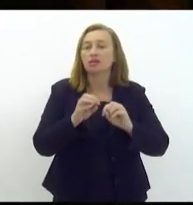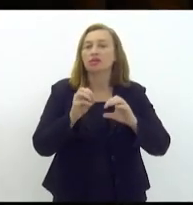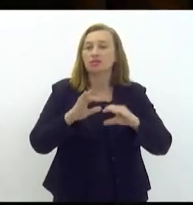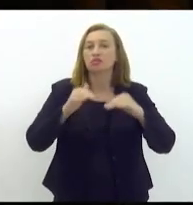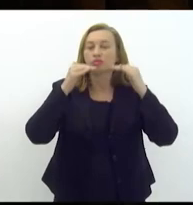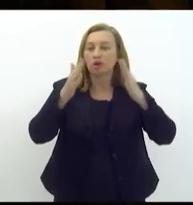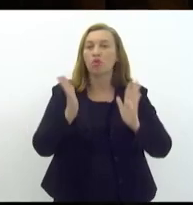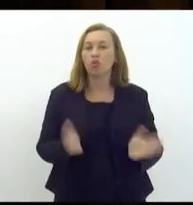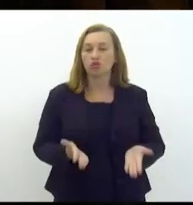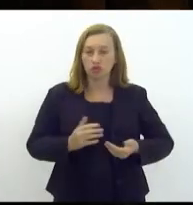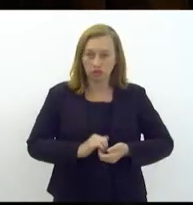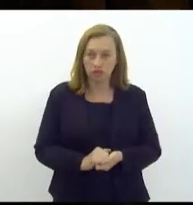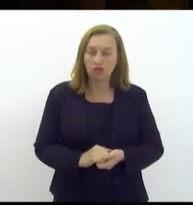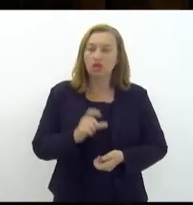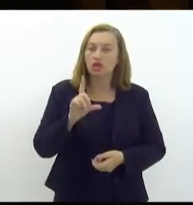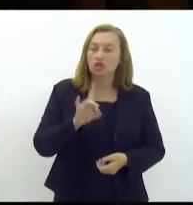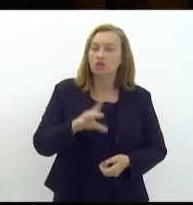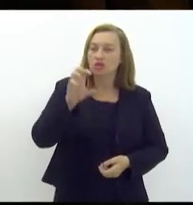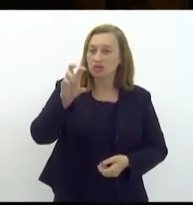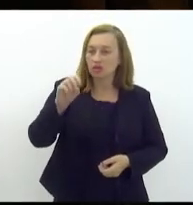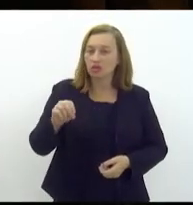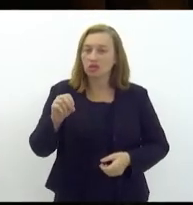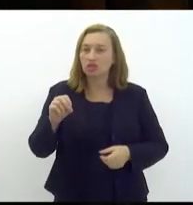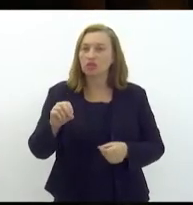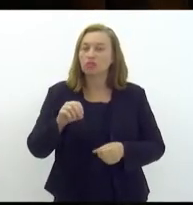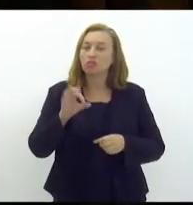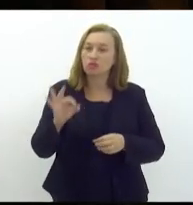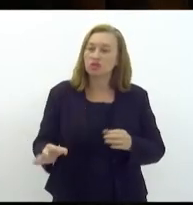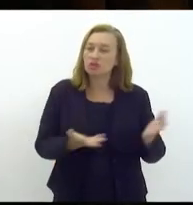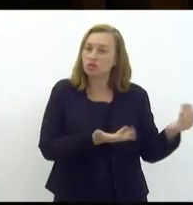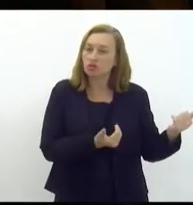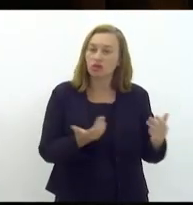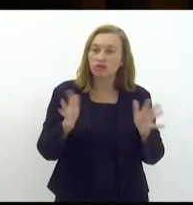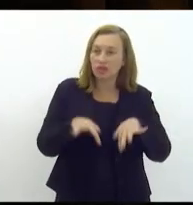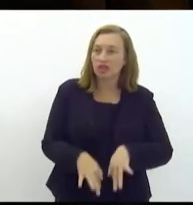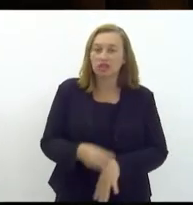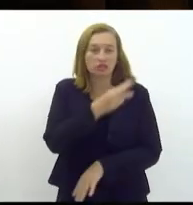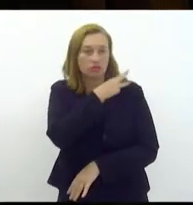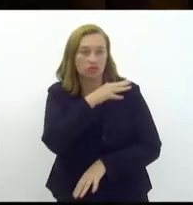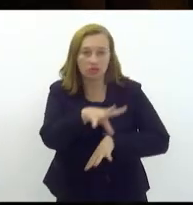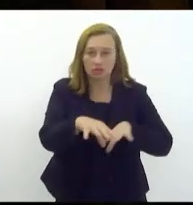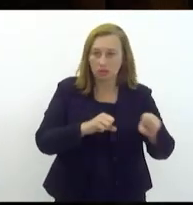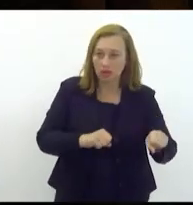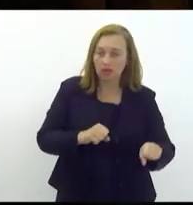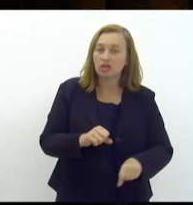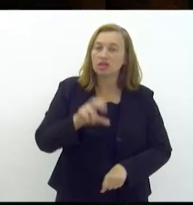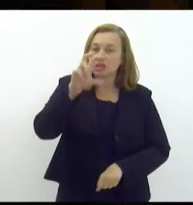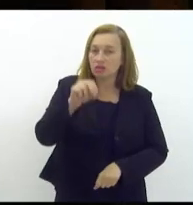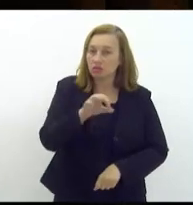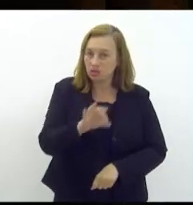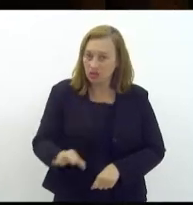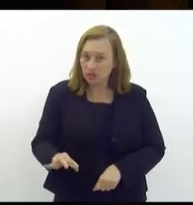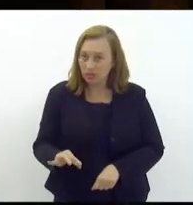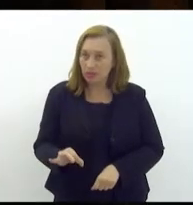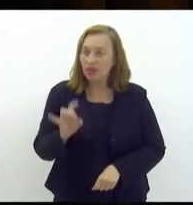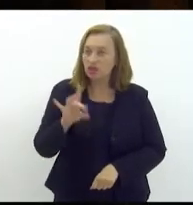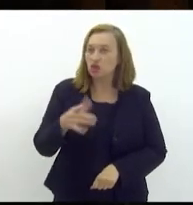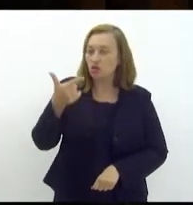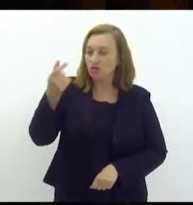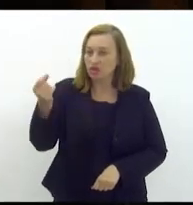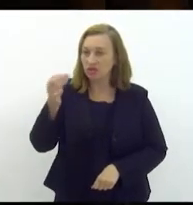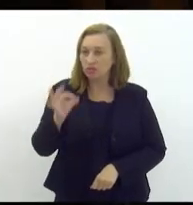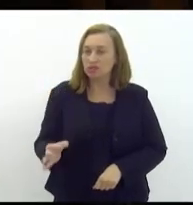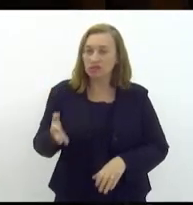hoje só 50% dos nossos jovens concluem o ensino médio desses 50% só 20